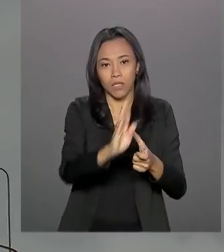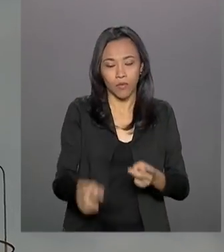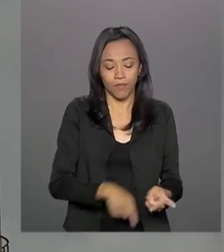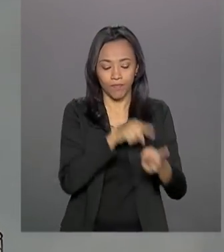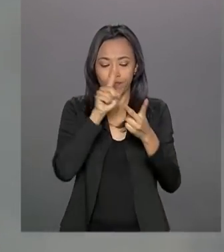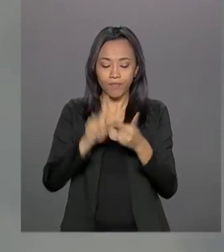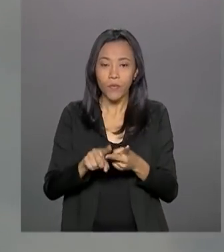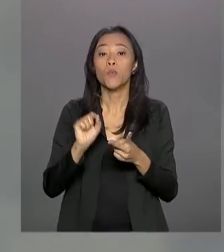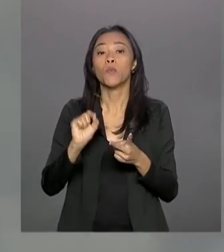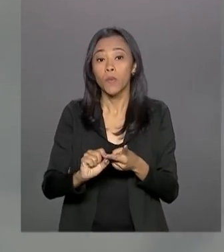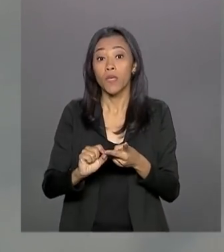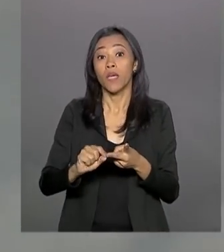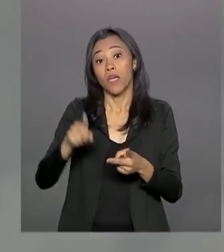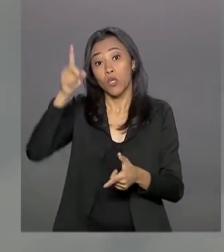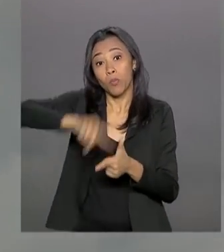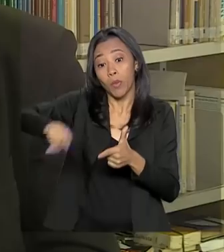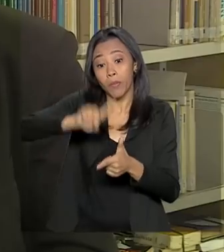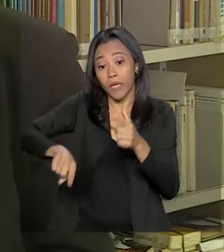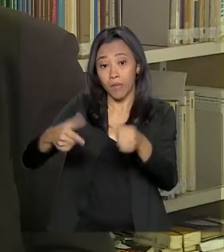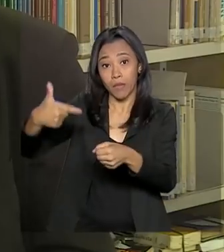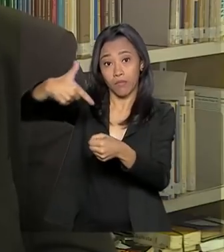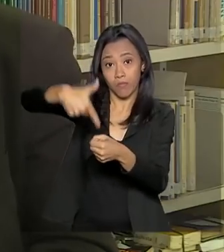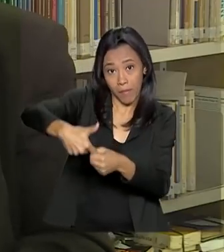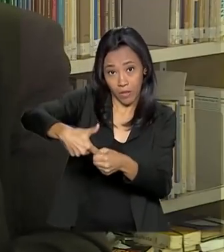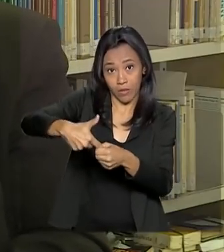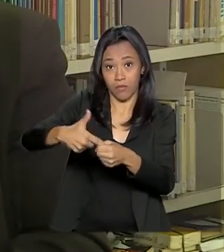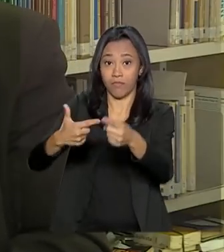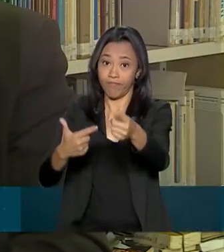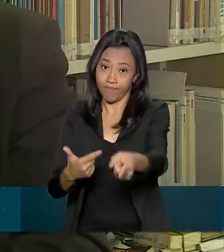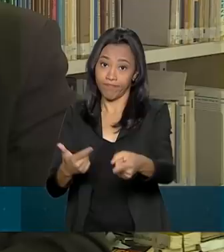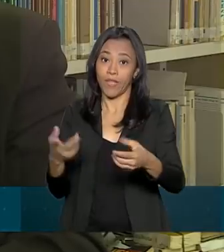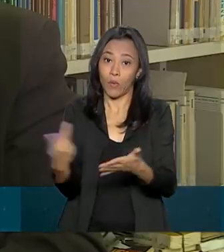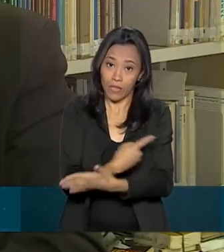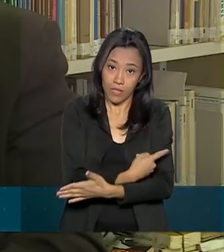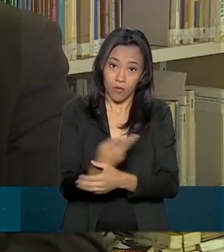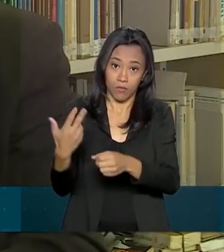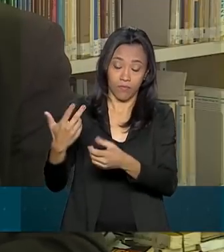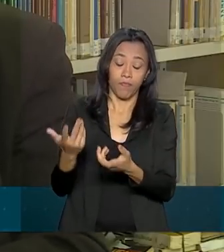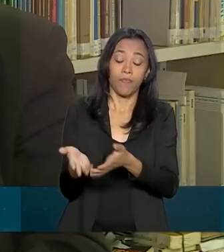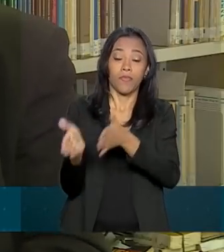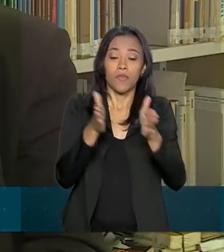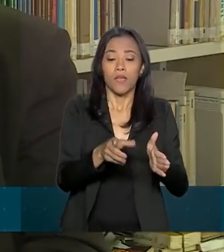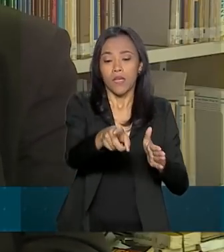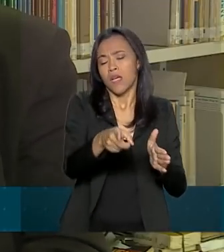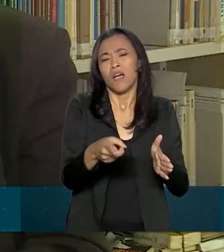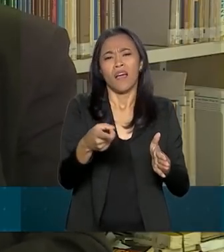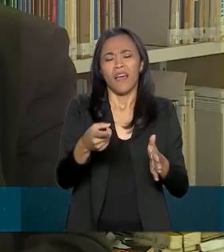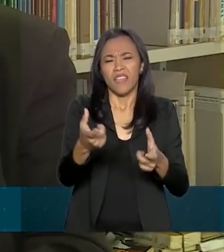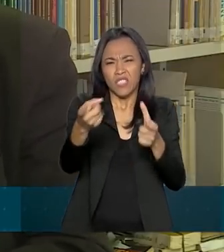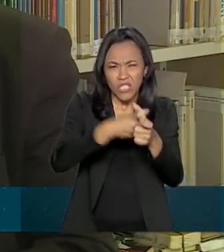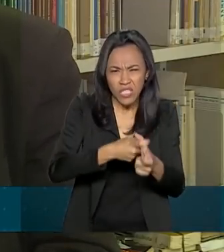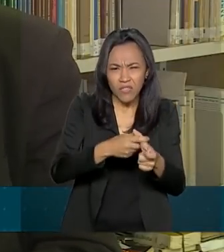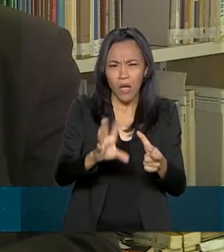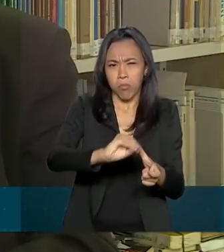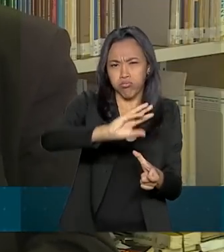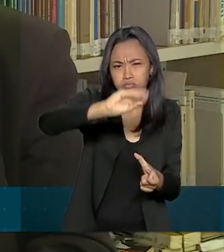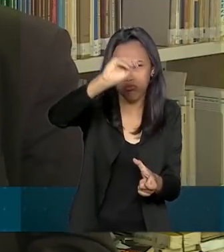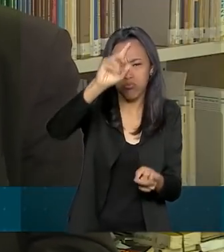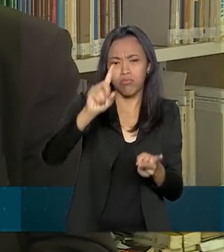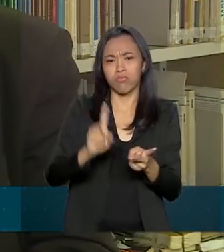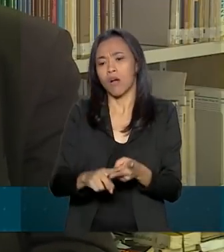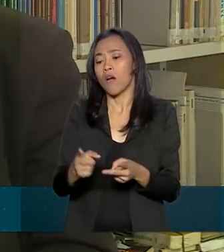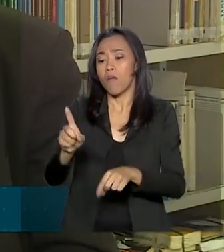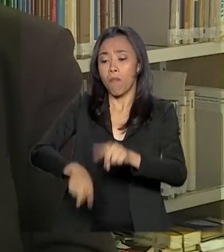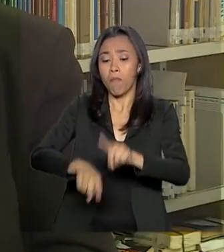agravamento da crise do petróleo. Juros altos com dívida externa já elevada e ainda preço de produto importado